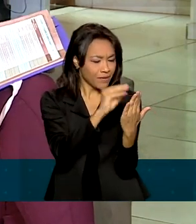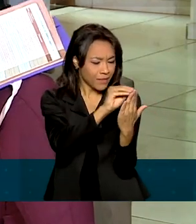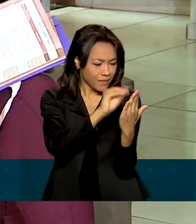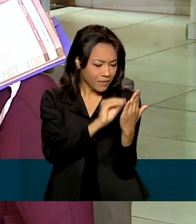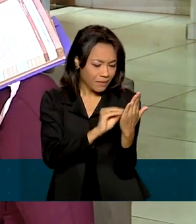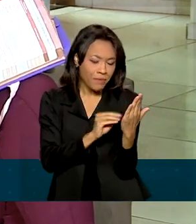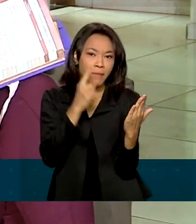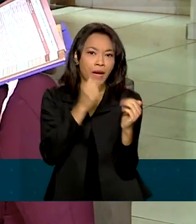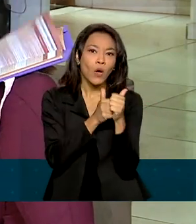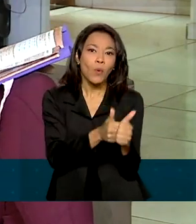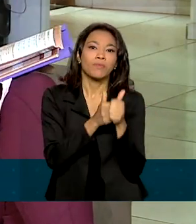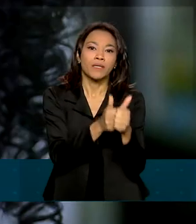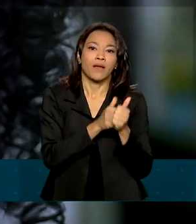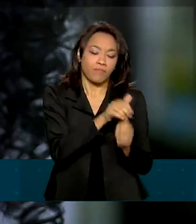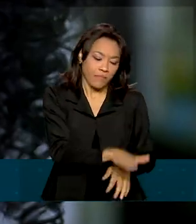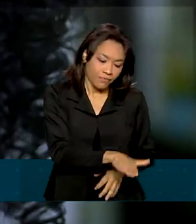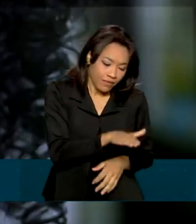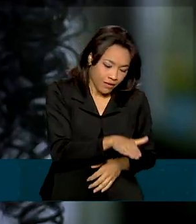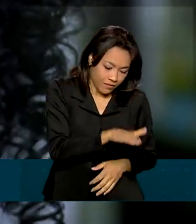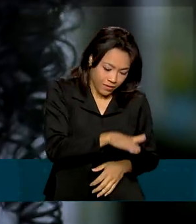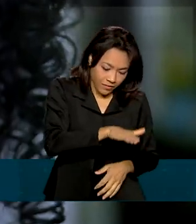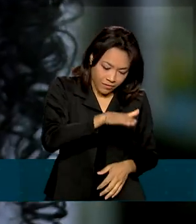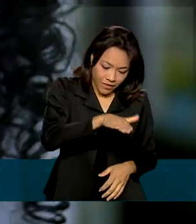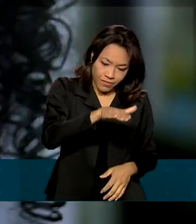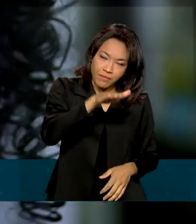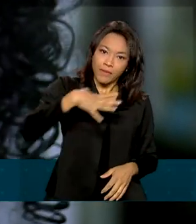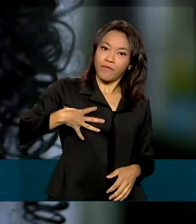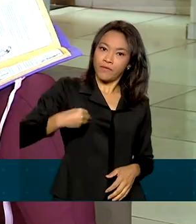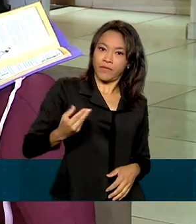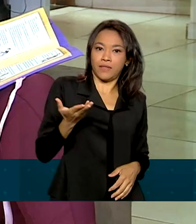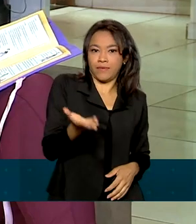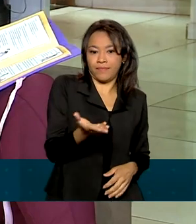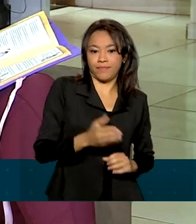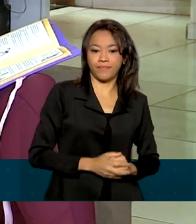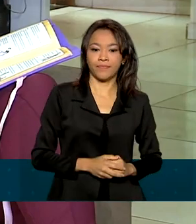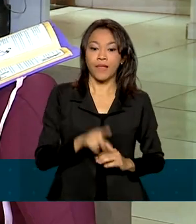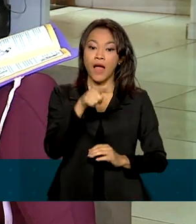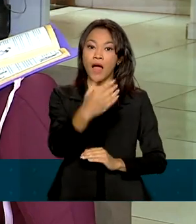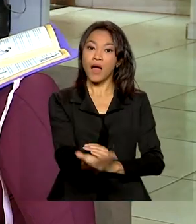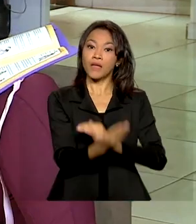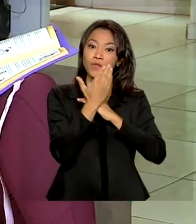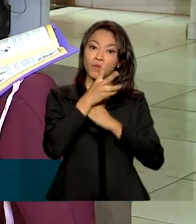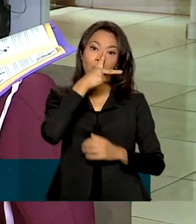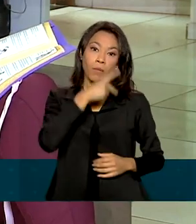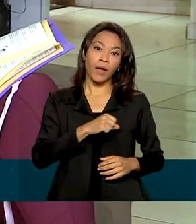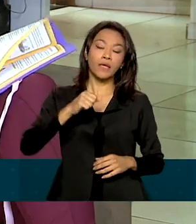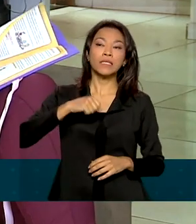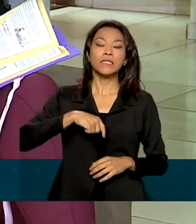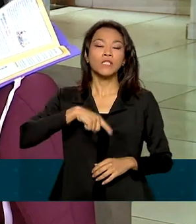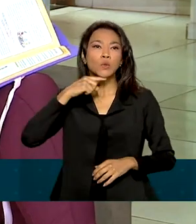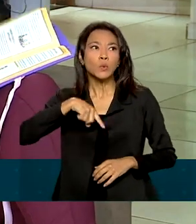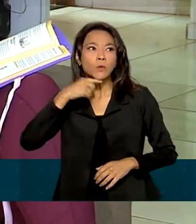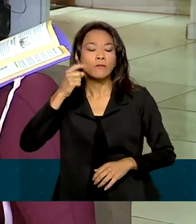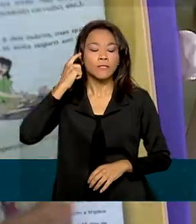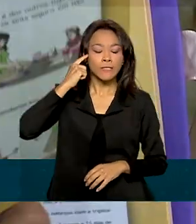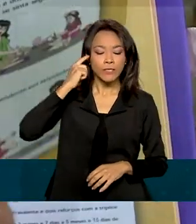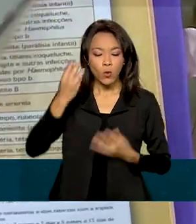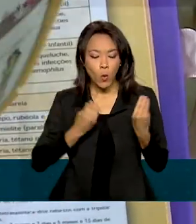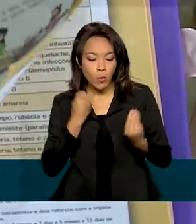para acompanhar o crescimento e o desenvolvimento da filha. Ajuda também aos pais a tirar todas as dúvidas, a questão do